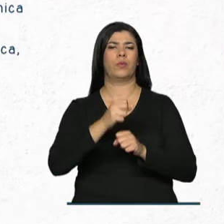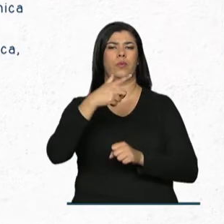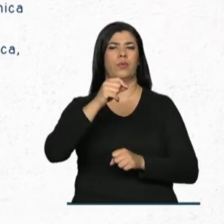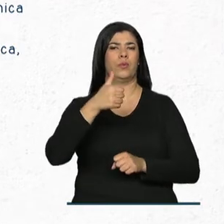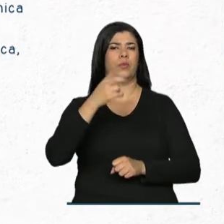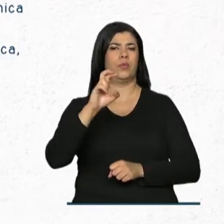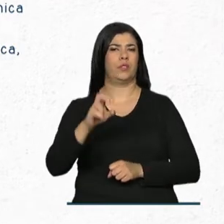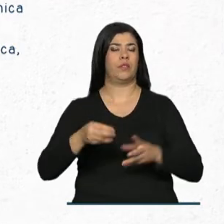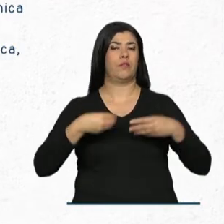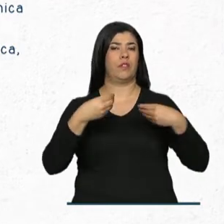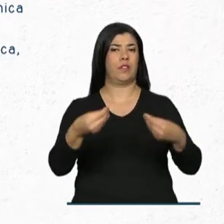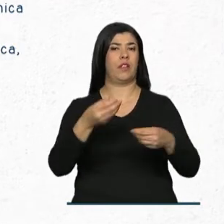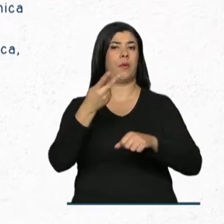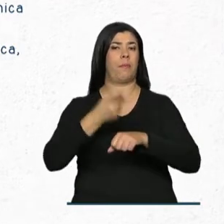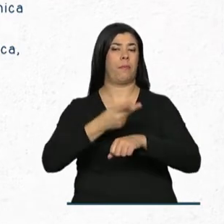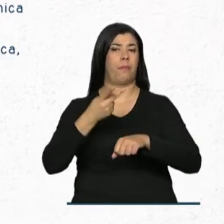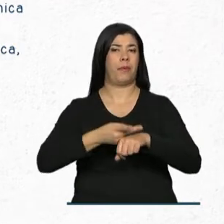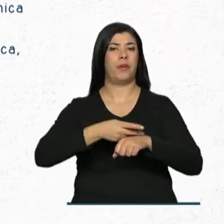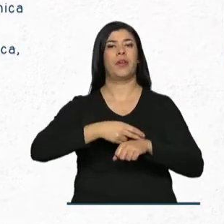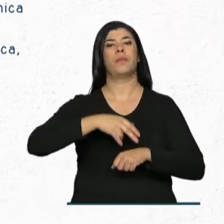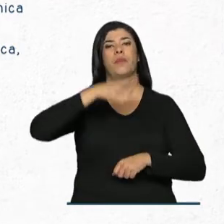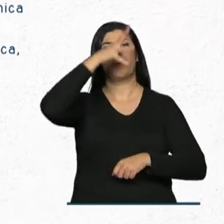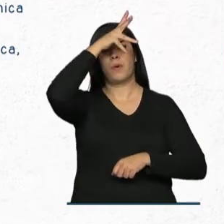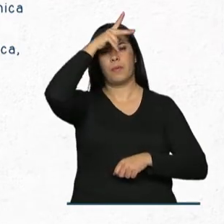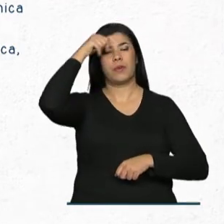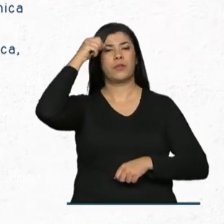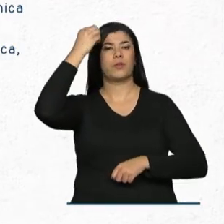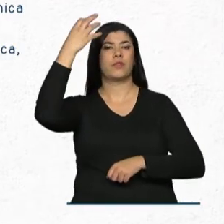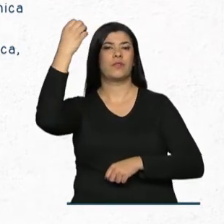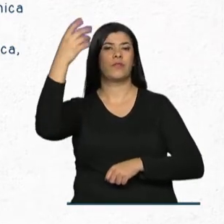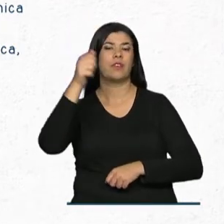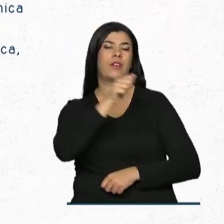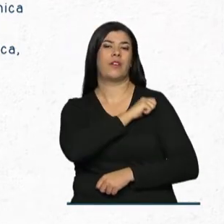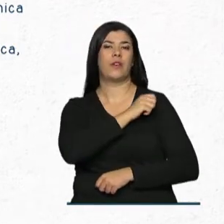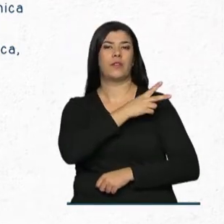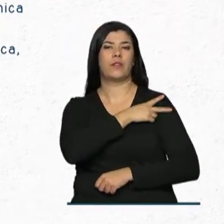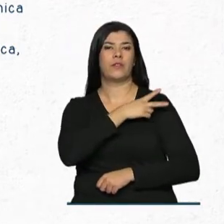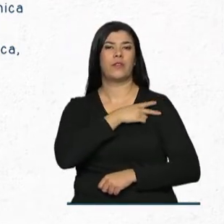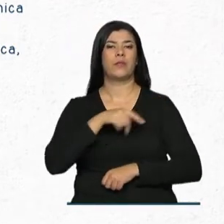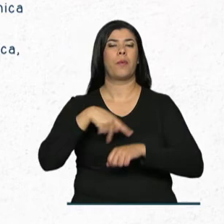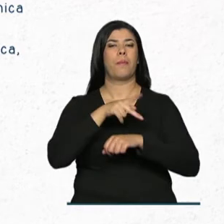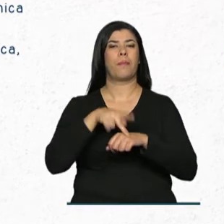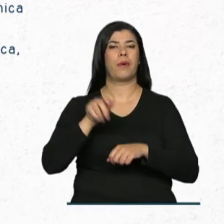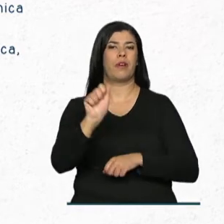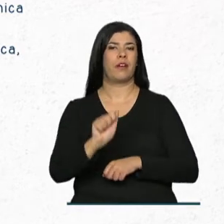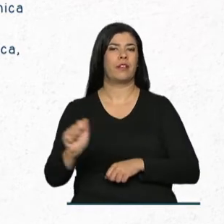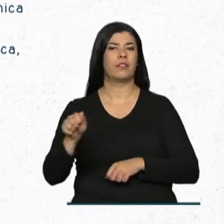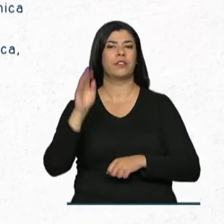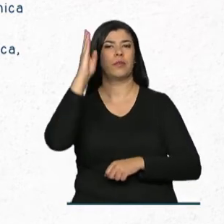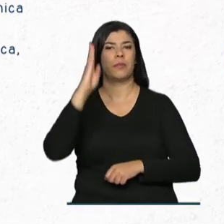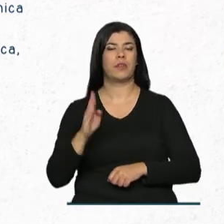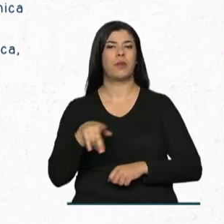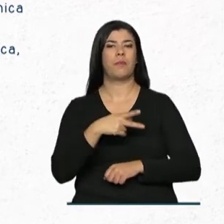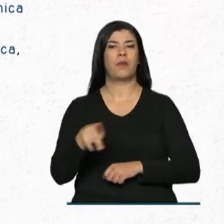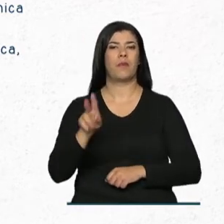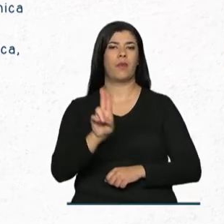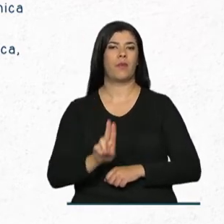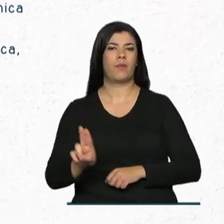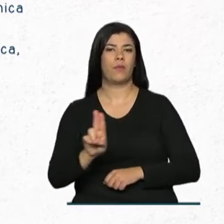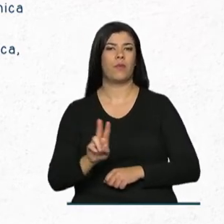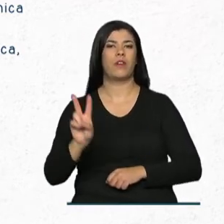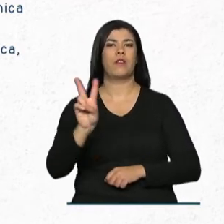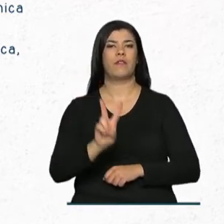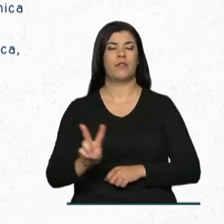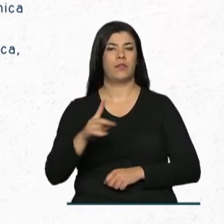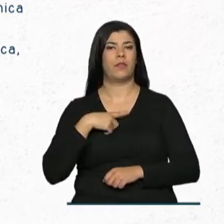dará uma viagem à Amazônia como prêmio para estudantes do ensino médio da Argentina, Brasil, Paraguai, Uruguai e Venezuela.